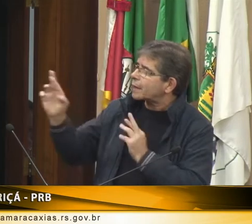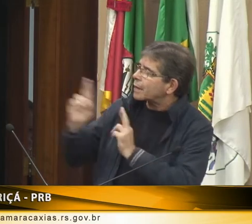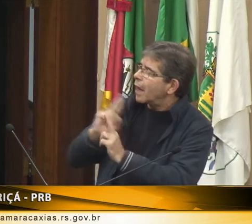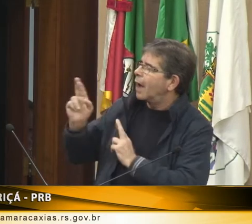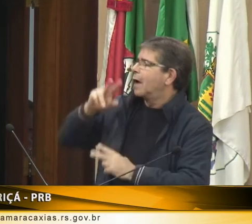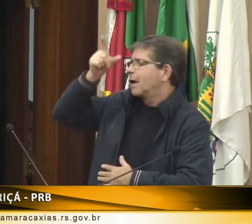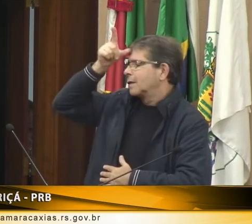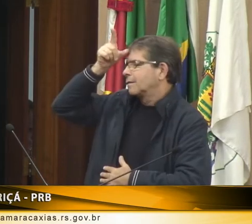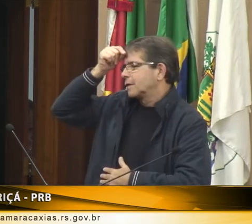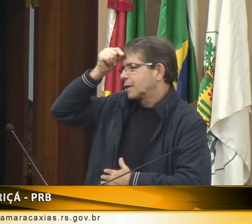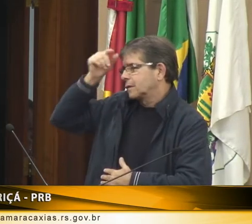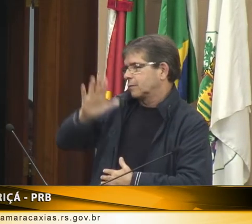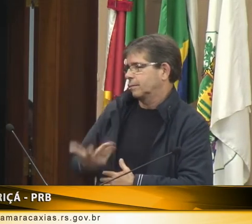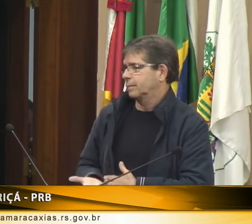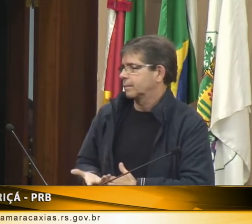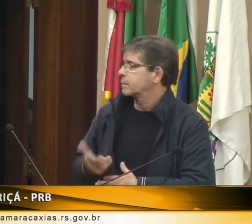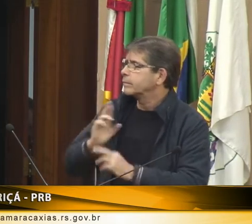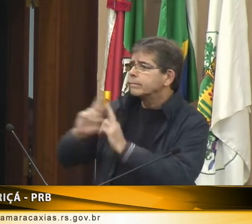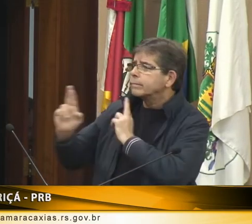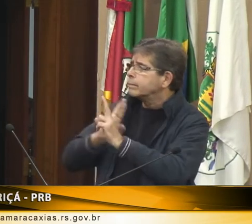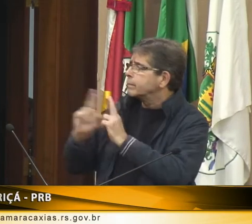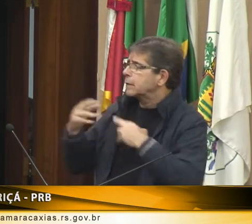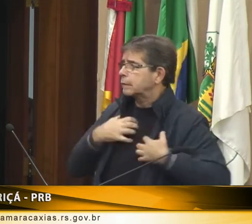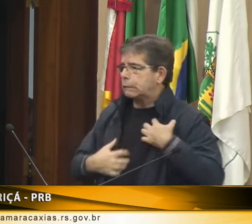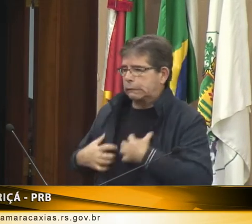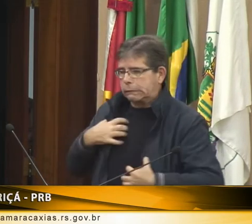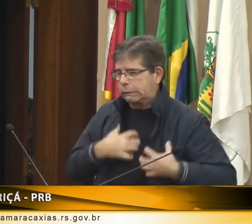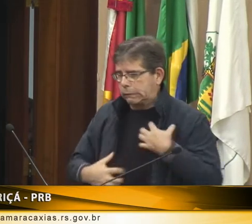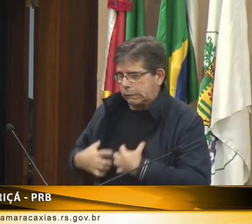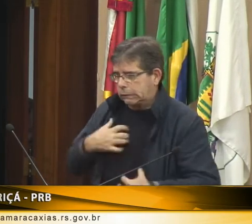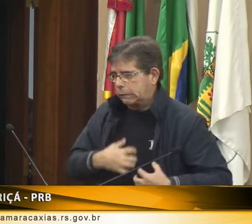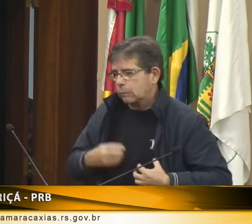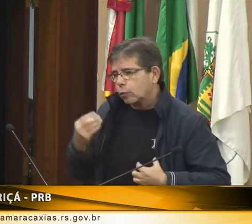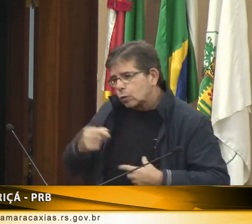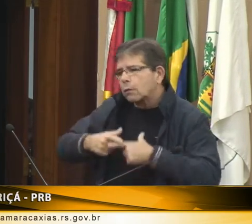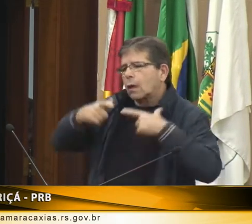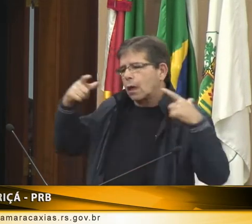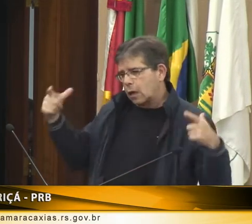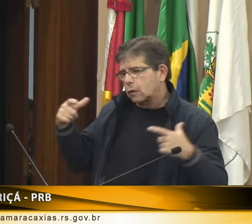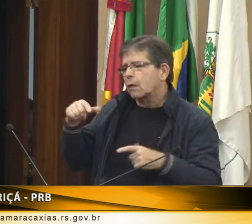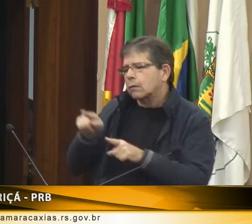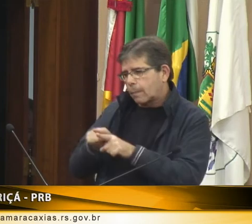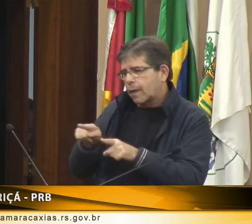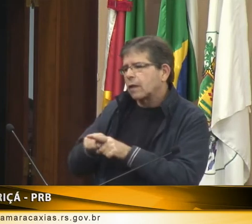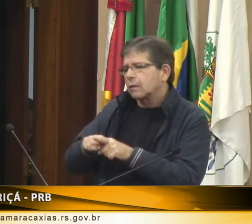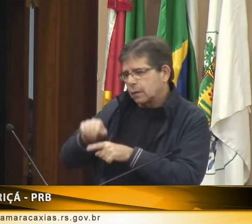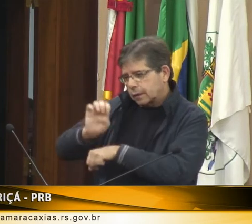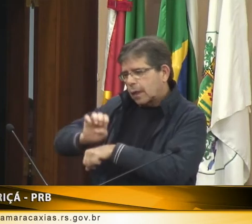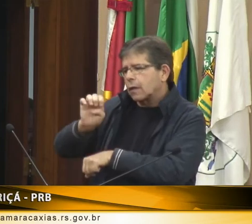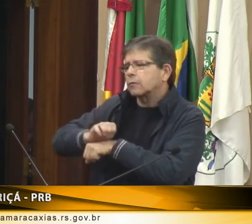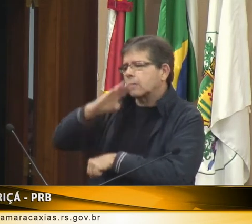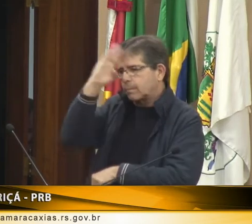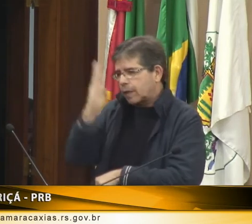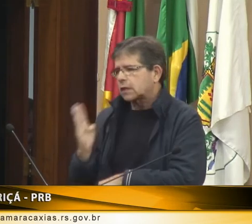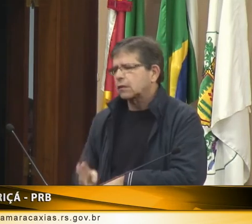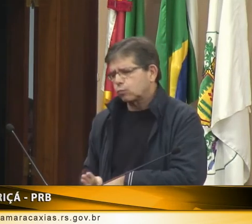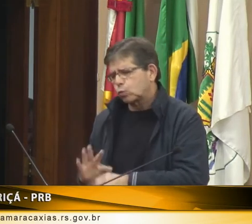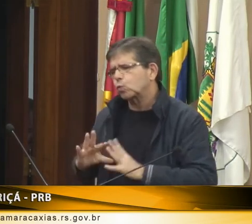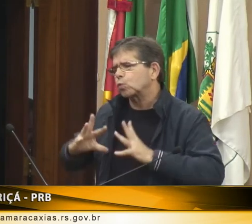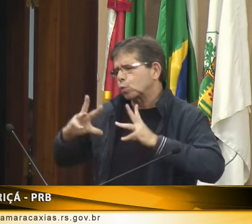um relacionamento e que a pessoa surda saia mais aliviada e não fique angustiada num momento de